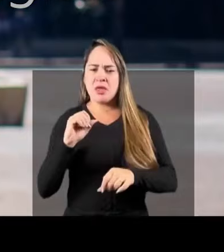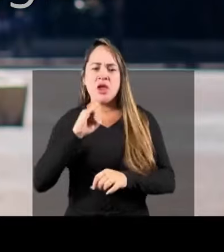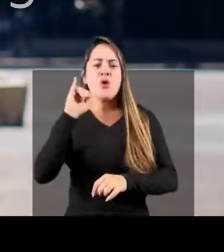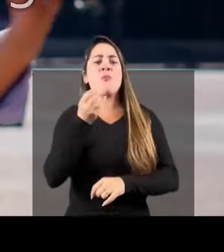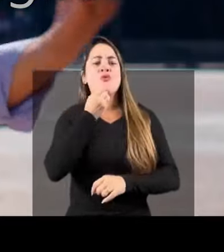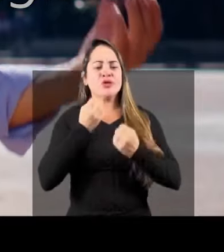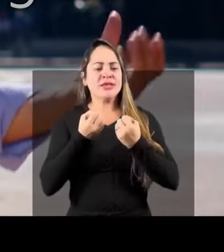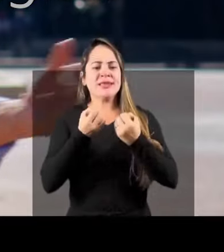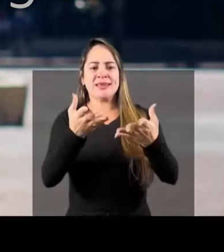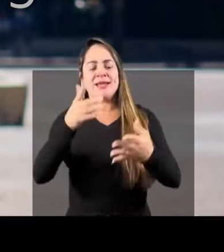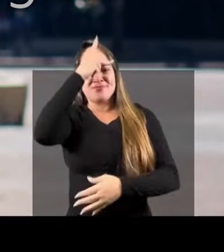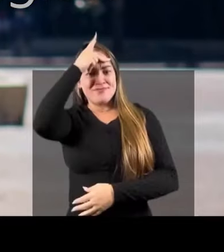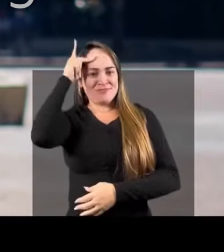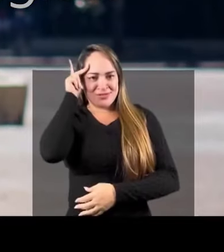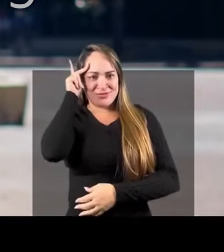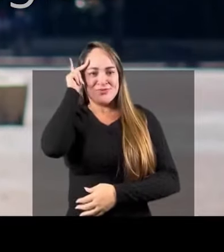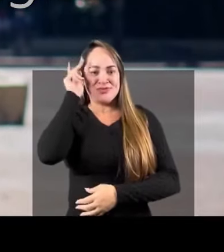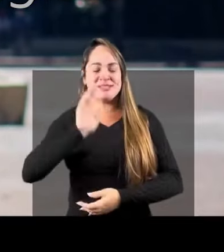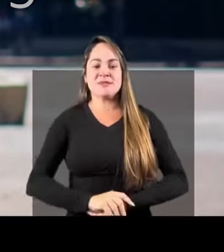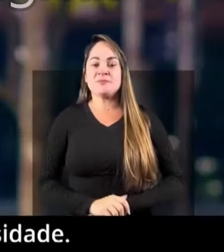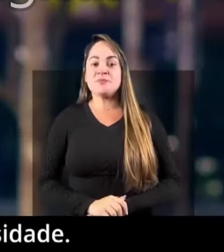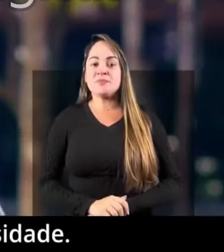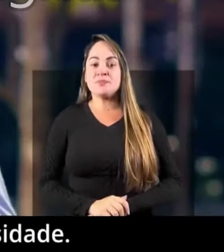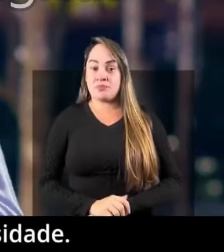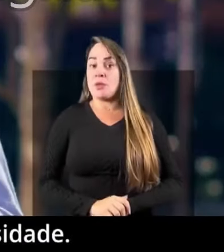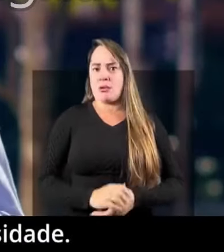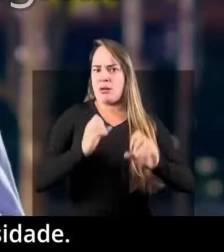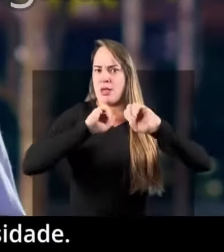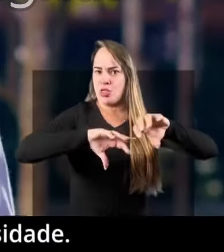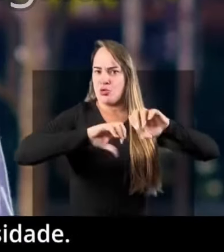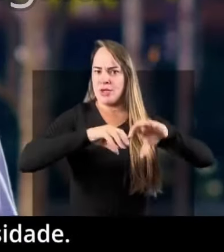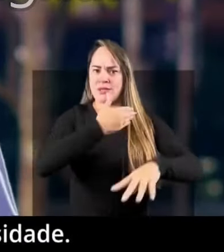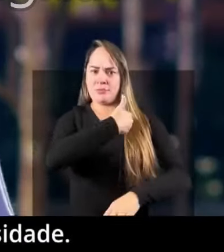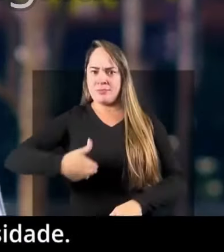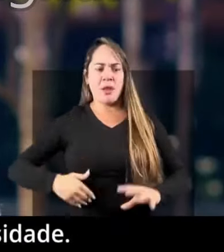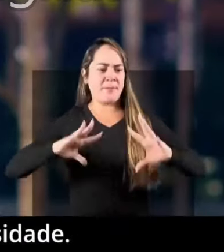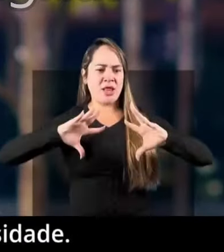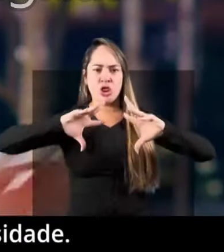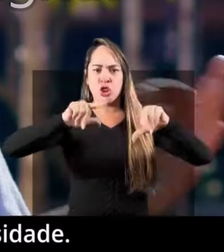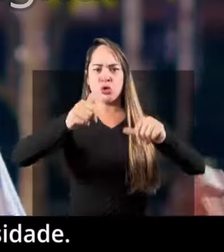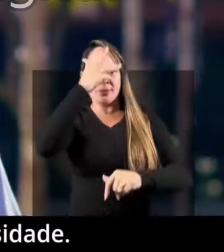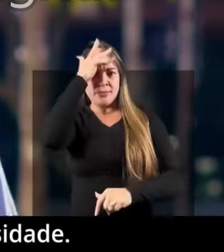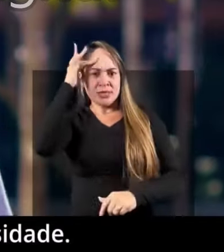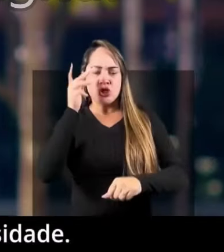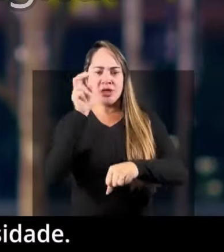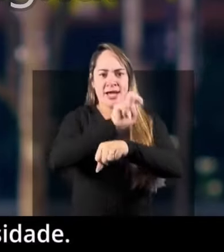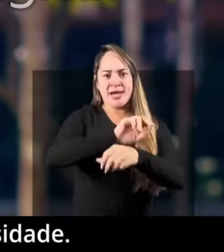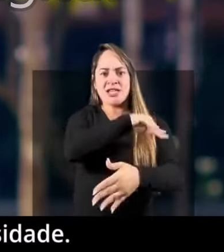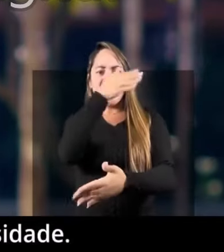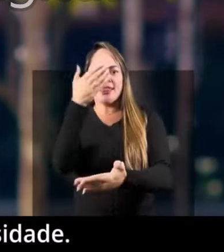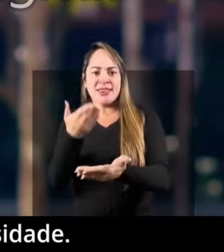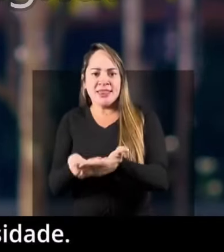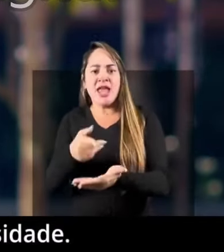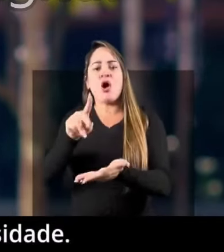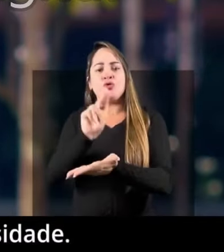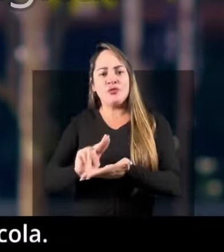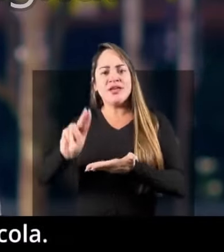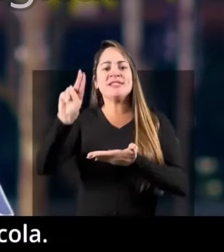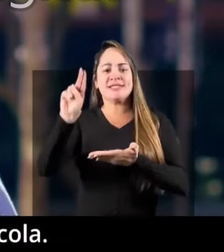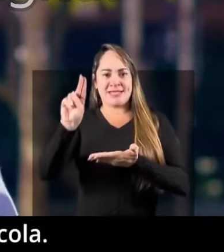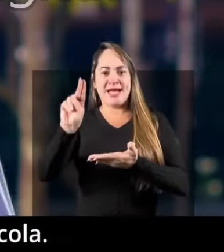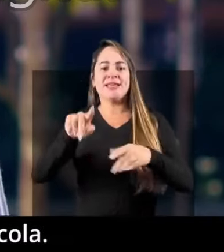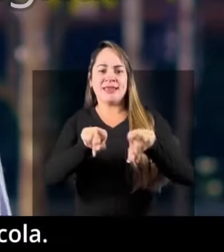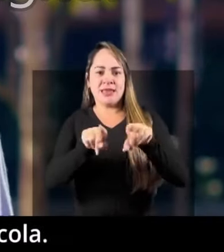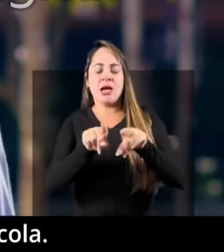oportunidade a toda a nossa gente. Por educação pública para todos, da creche e a universidade,